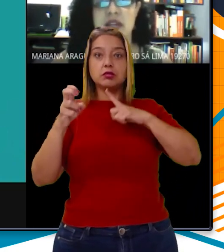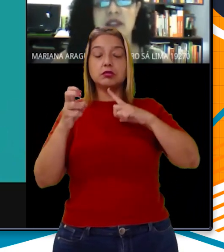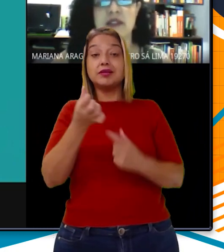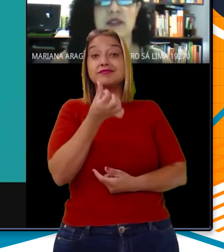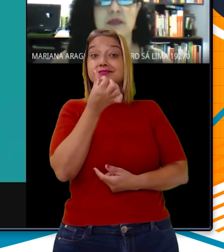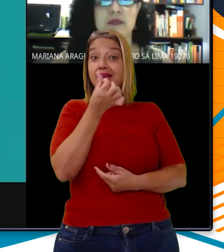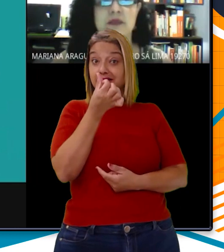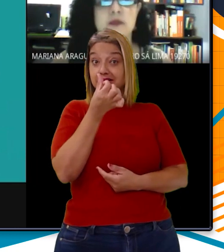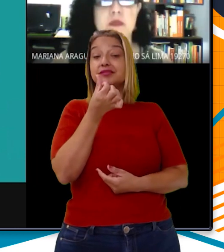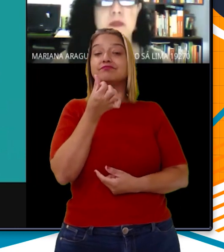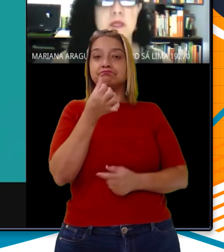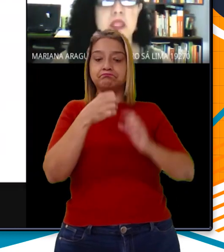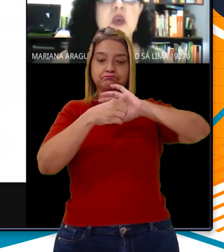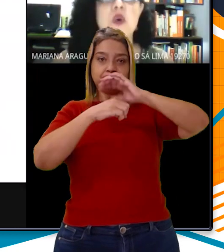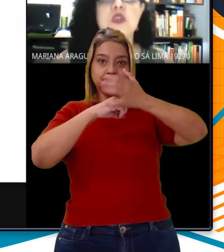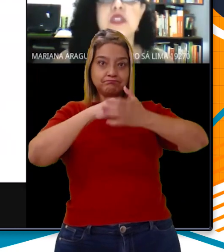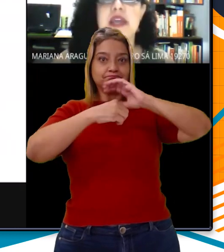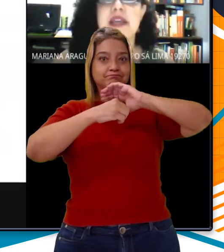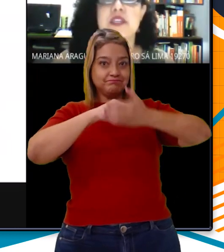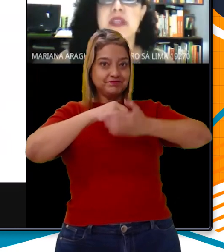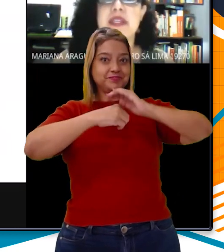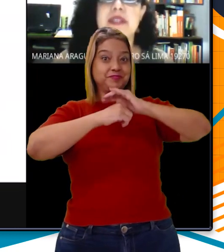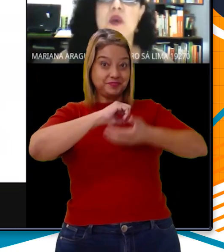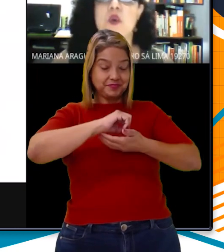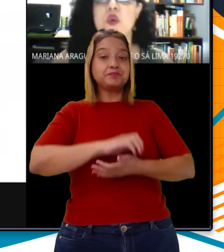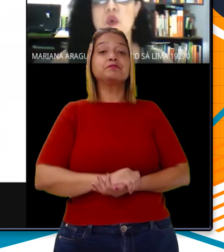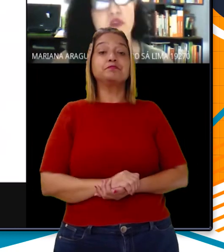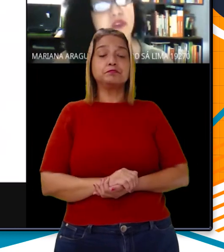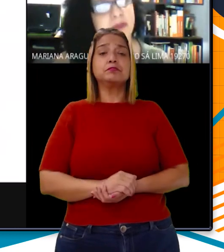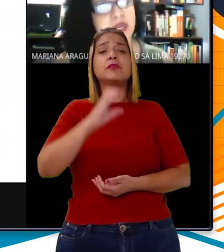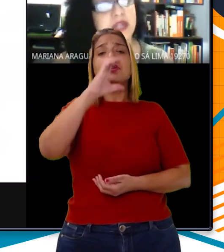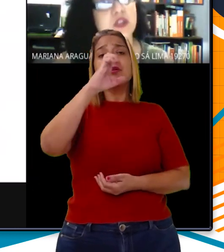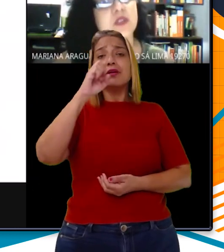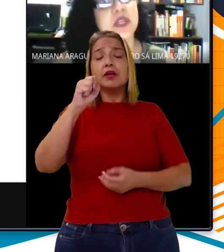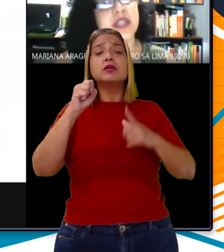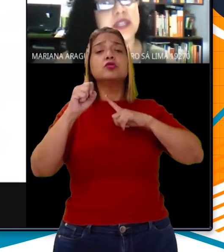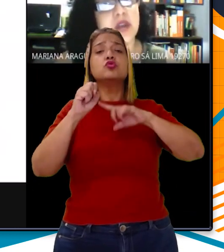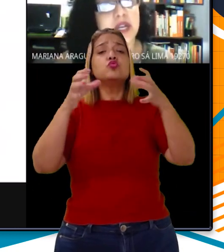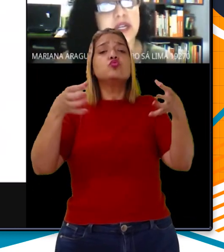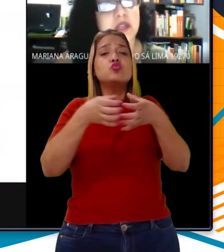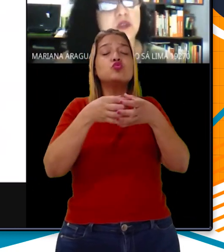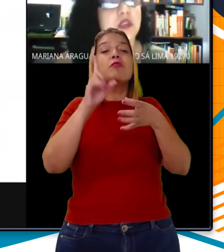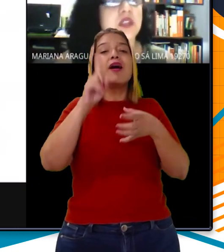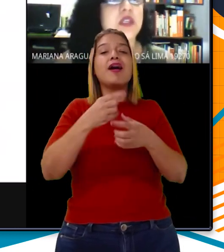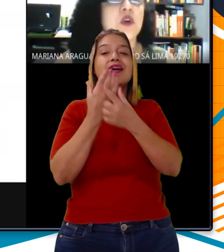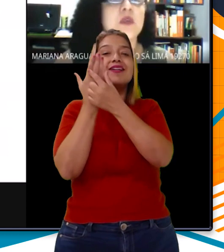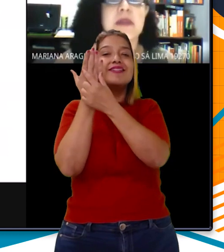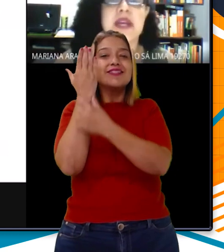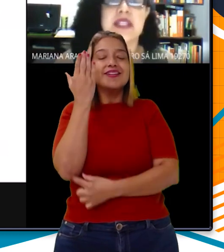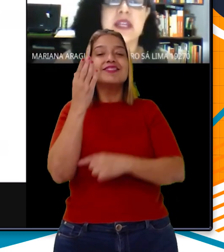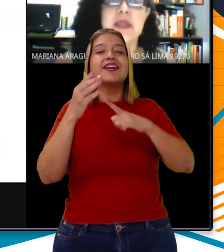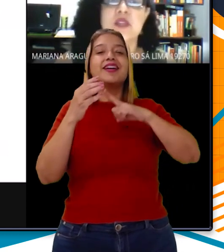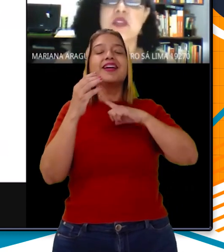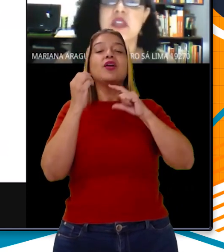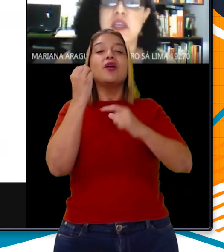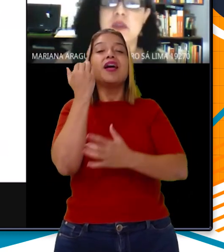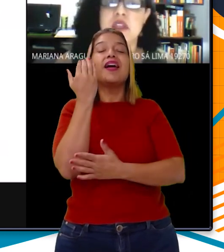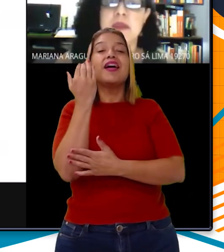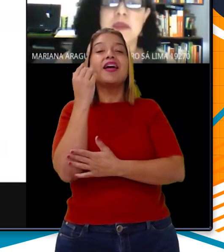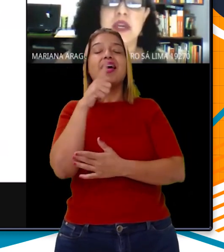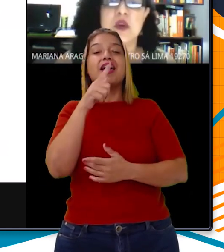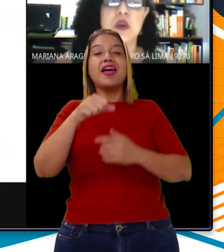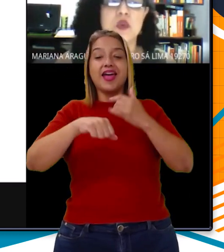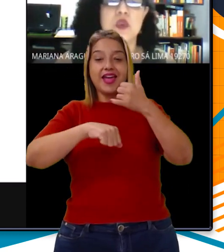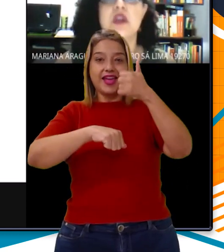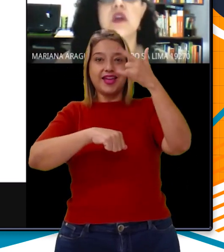camadas. O césio pertence ao grupo ou família dos metais alcalinos, assim como os demais elementos químicos